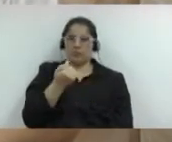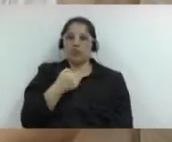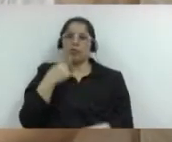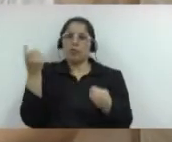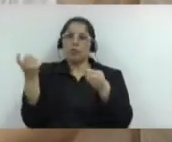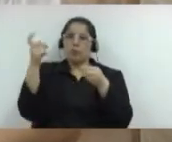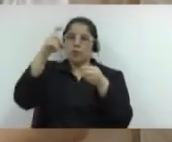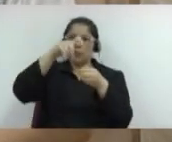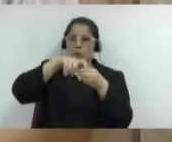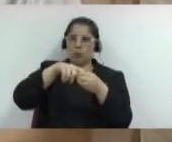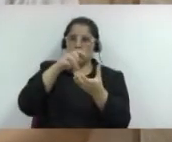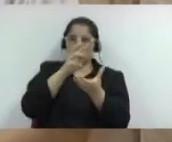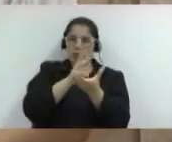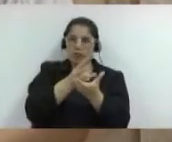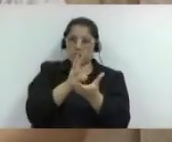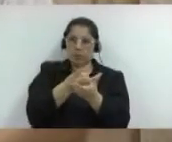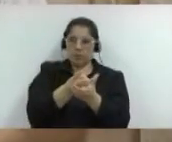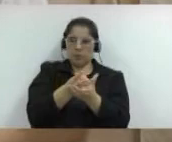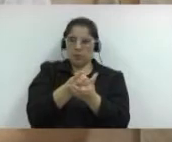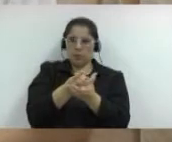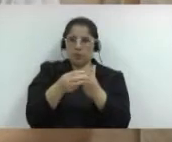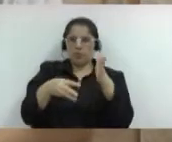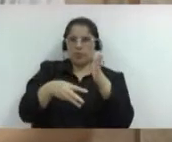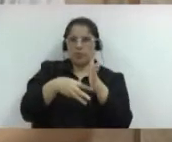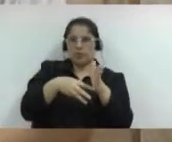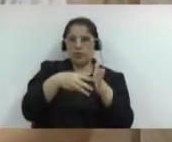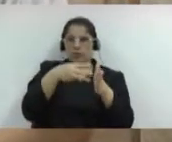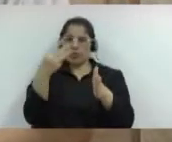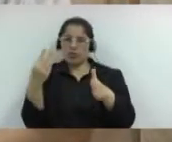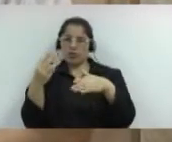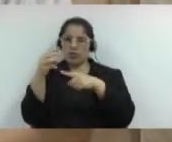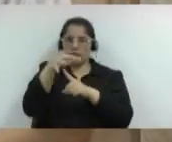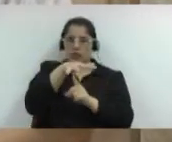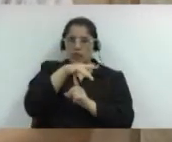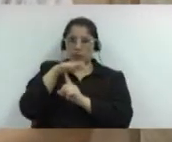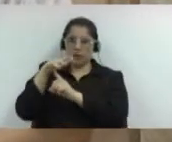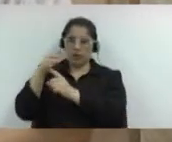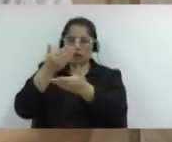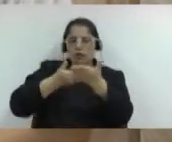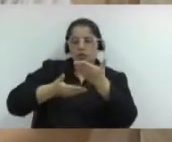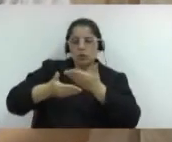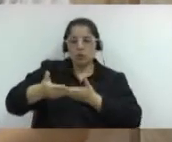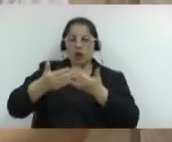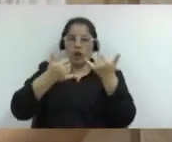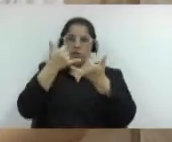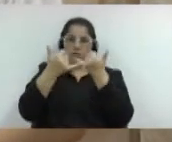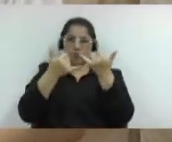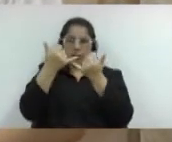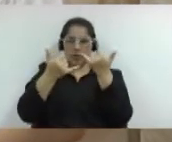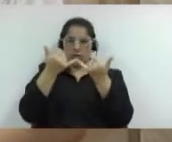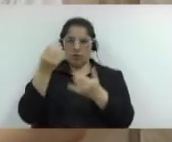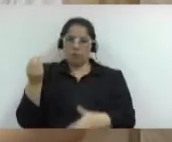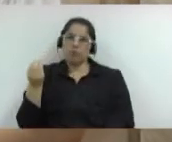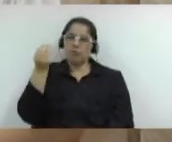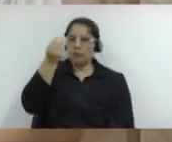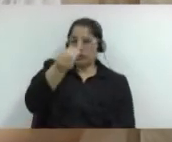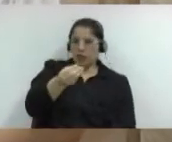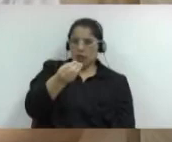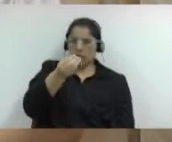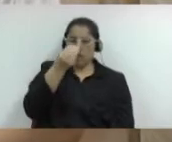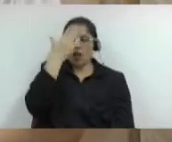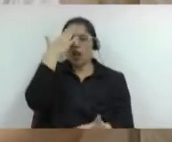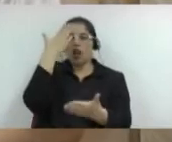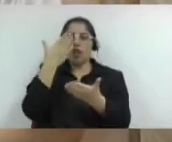a esta casa para falar da terceira edição da Feira de Trocas e Doações de Brinquedos de Limeira. Acredito que alguns